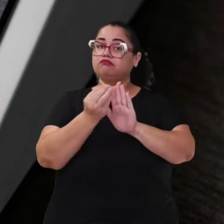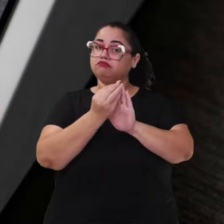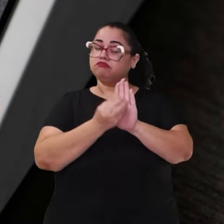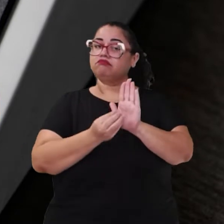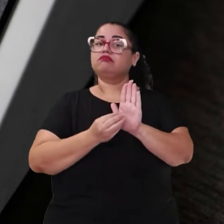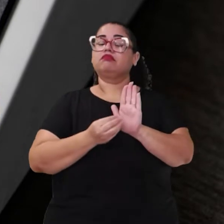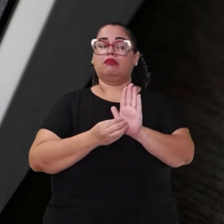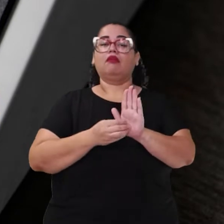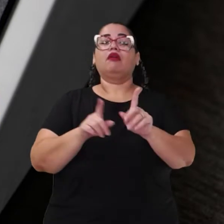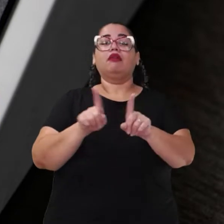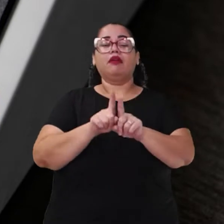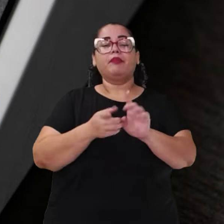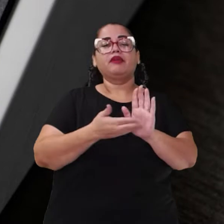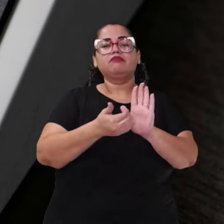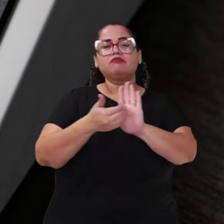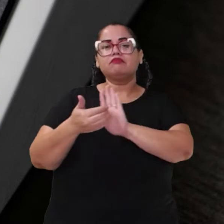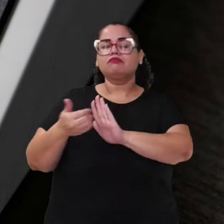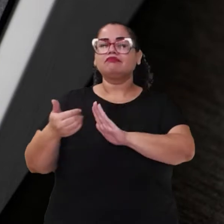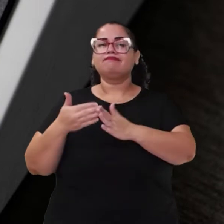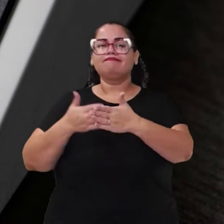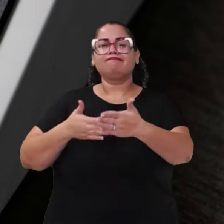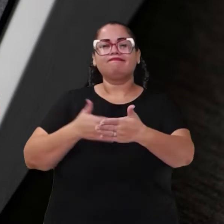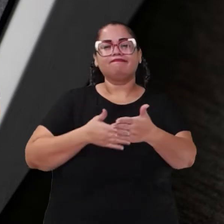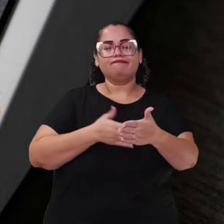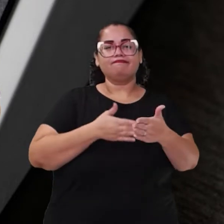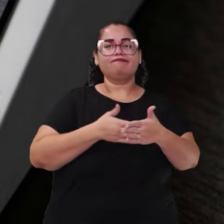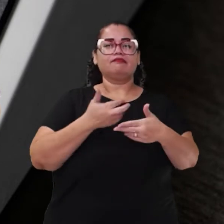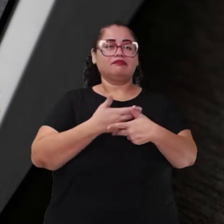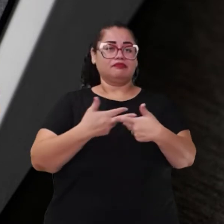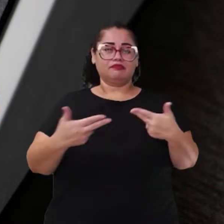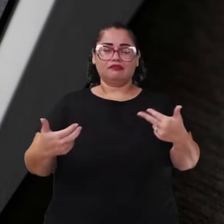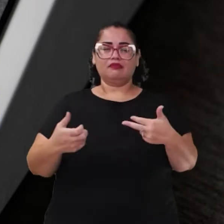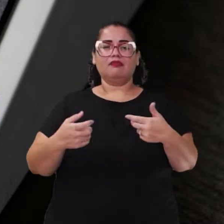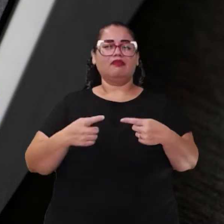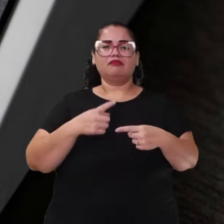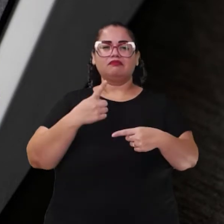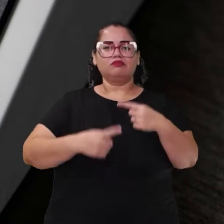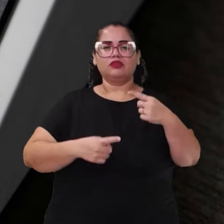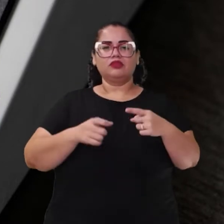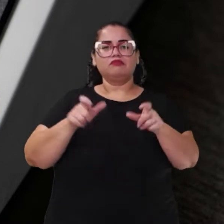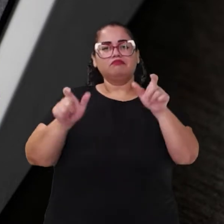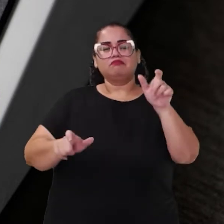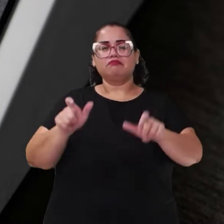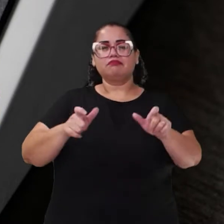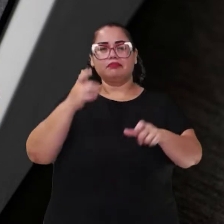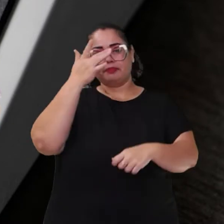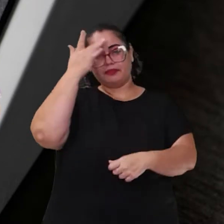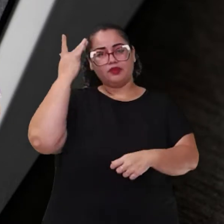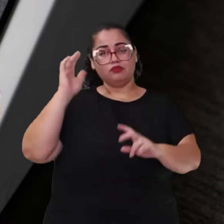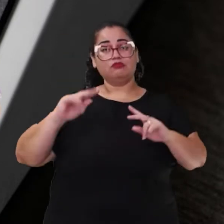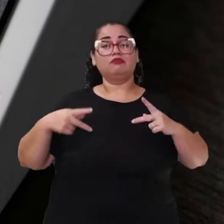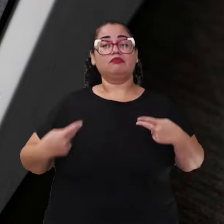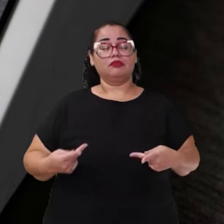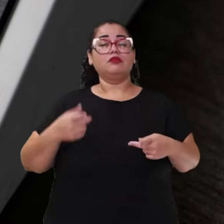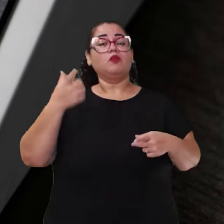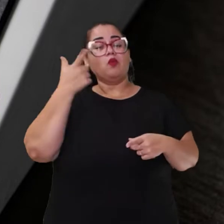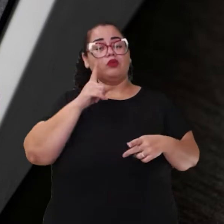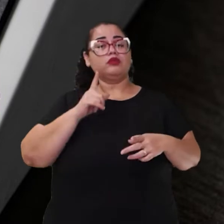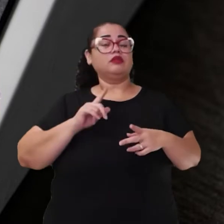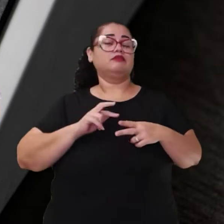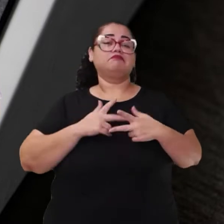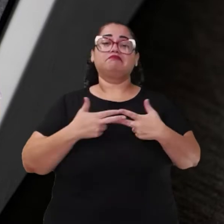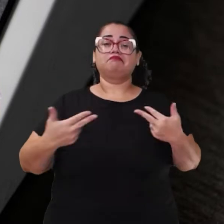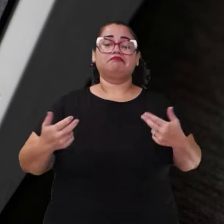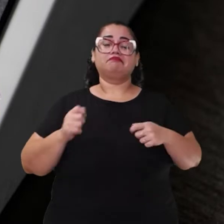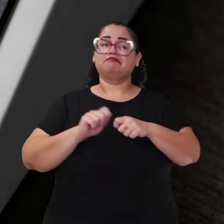eliminação dos diversos tipos de barreiras que impedem os seres humanos de realizarem atividades